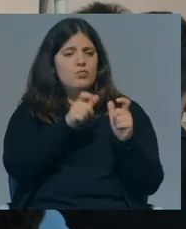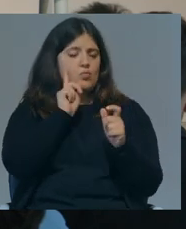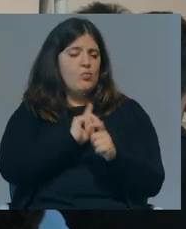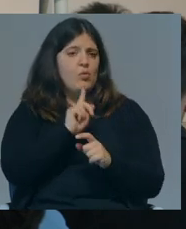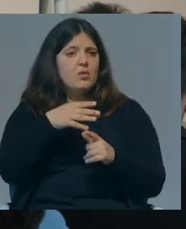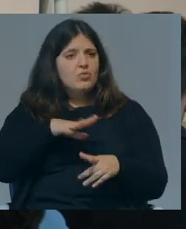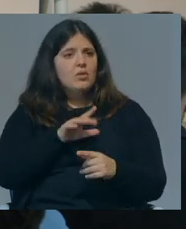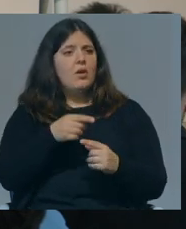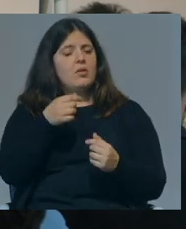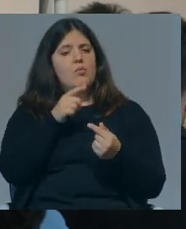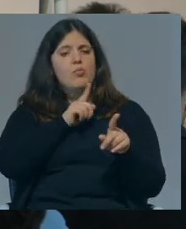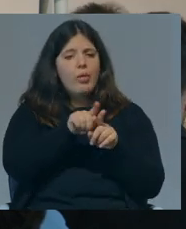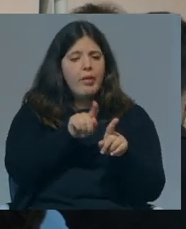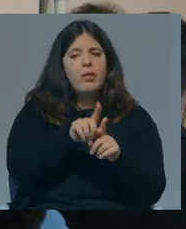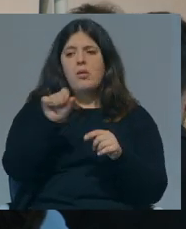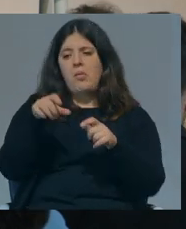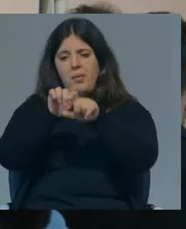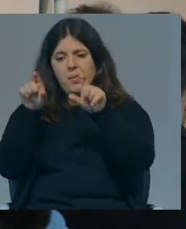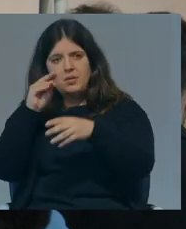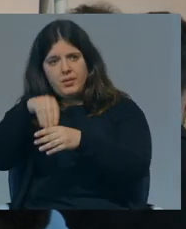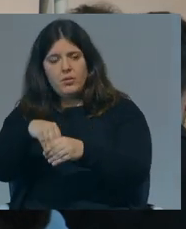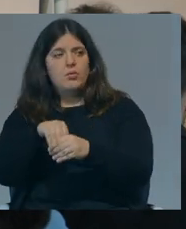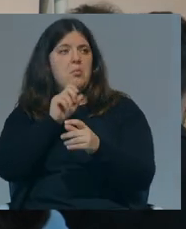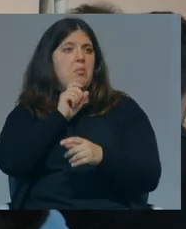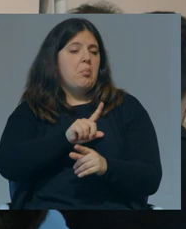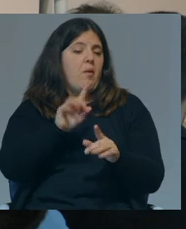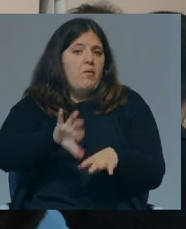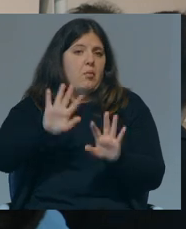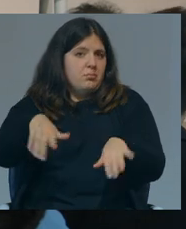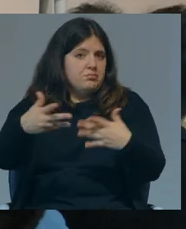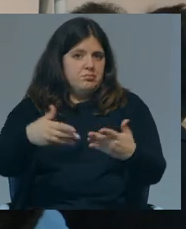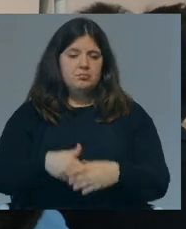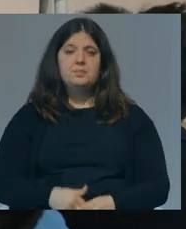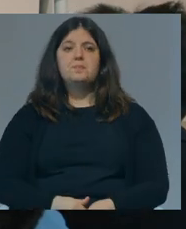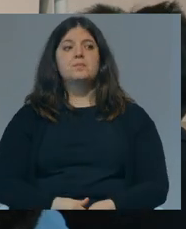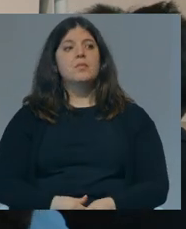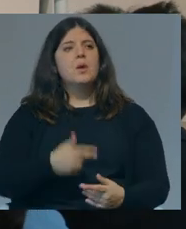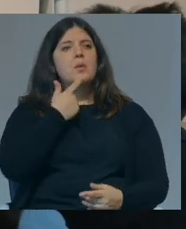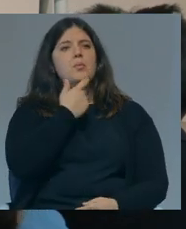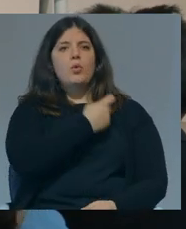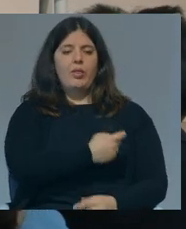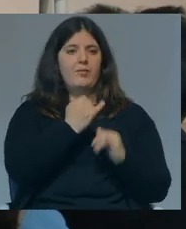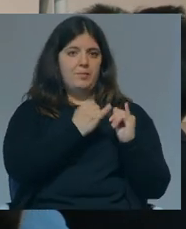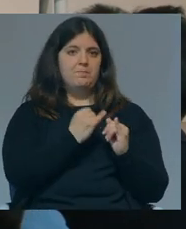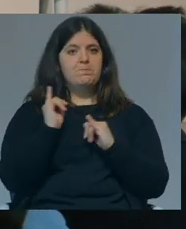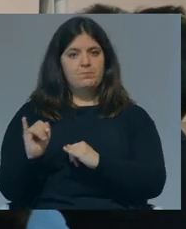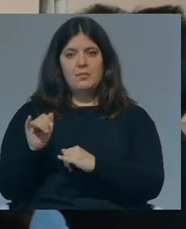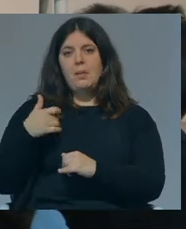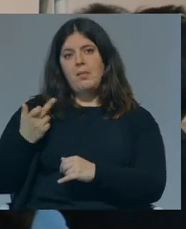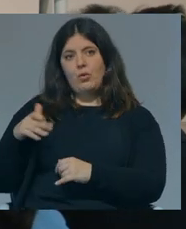querem fazer carreira, seja política, seja nas empresas, seja de que forma for. E eu perguntava ao Pedro,